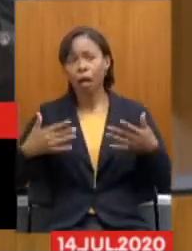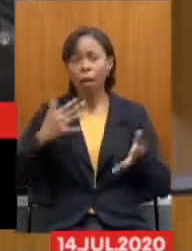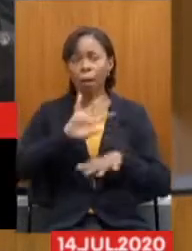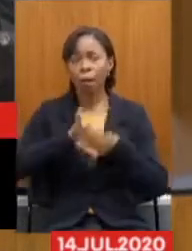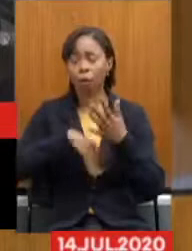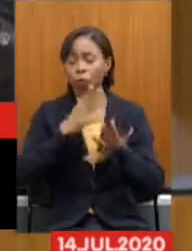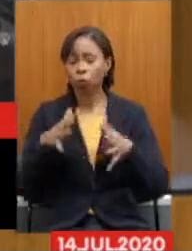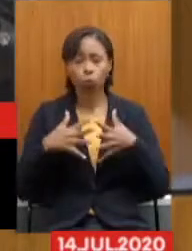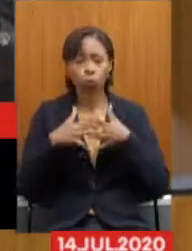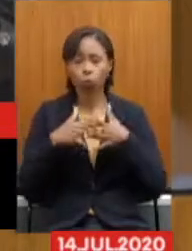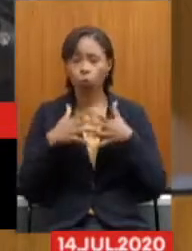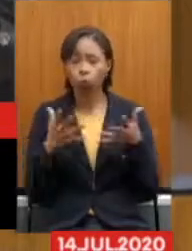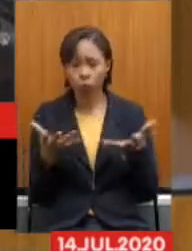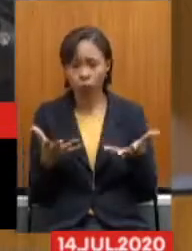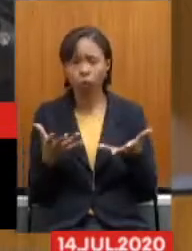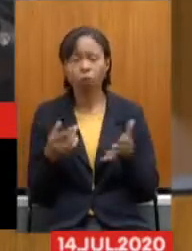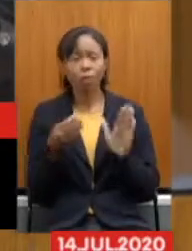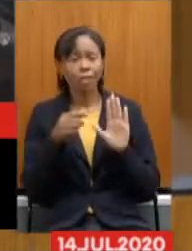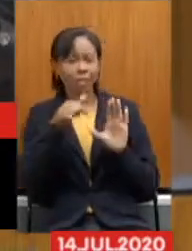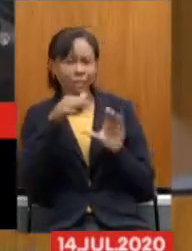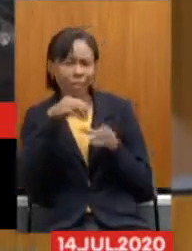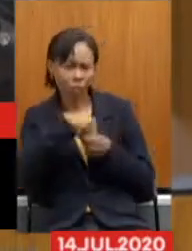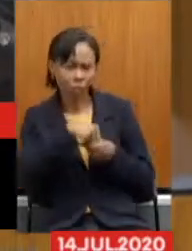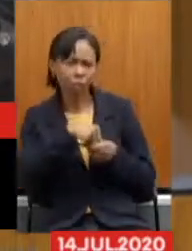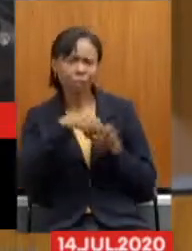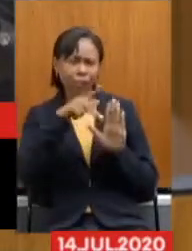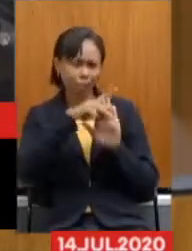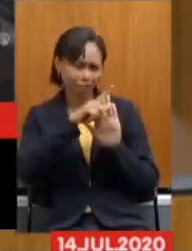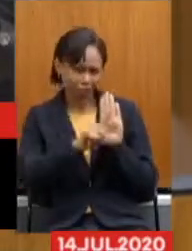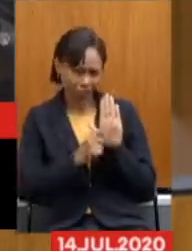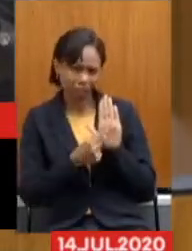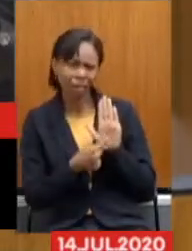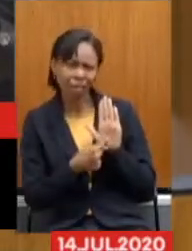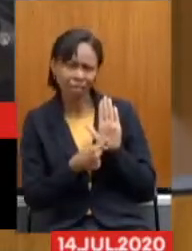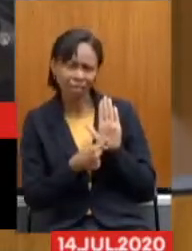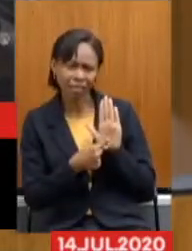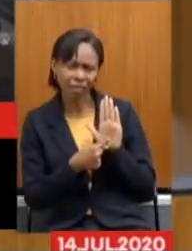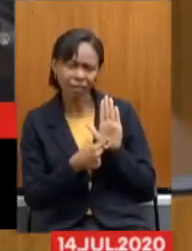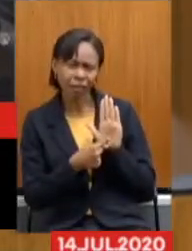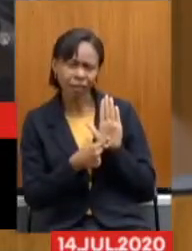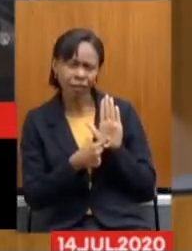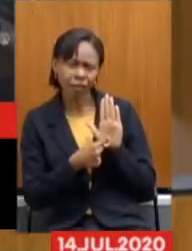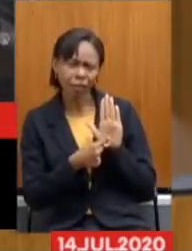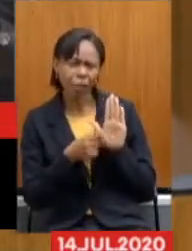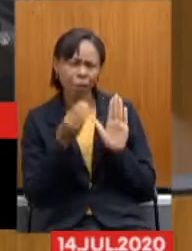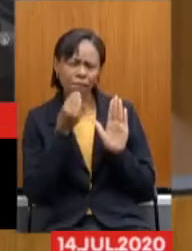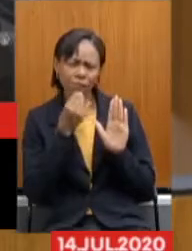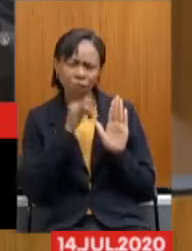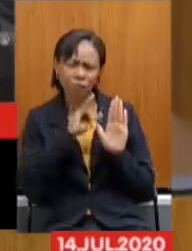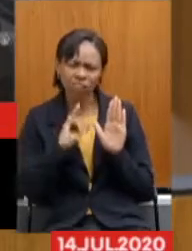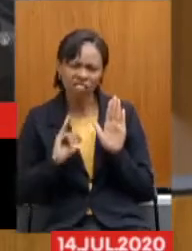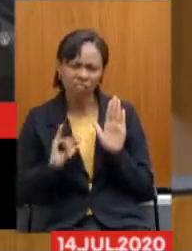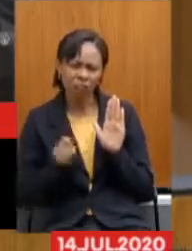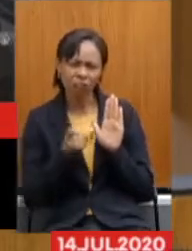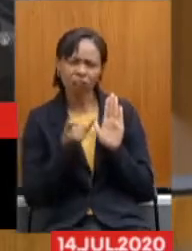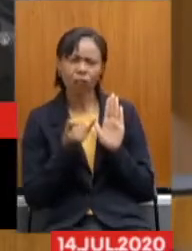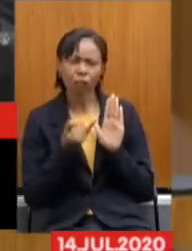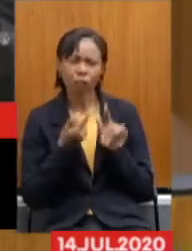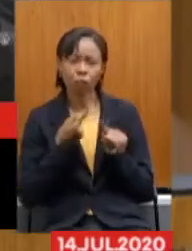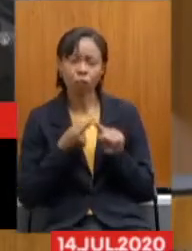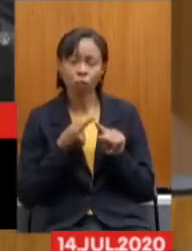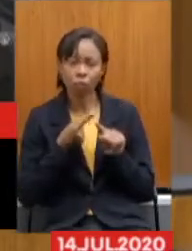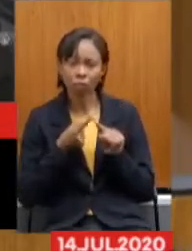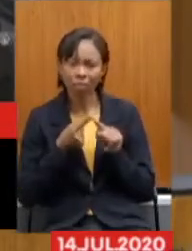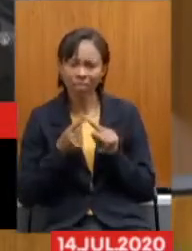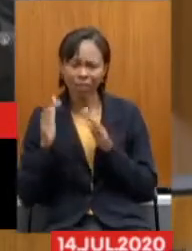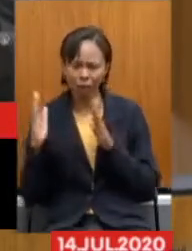Embutido Dentro deste PL E pior De forma oportunista Pois não Pois que em